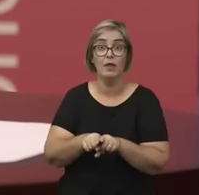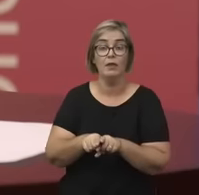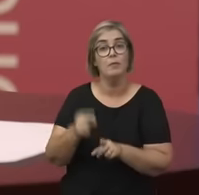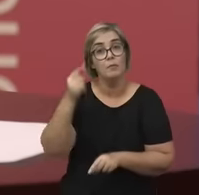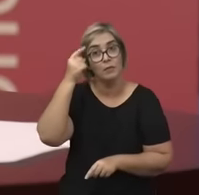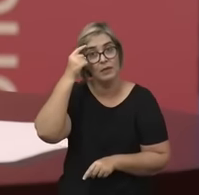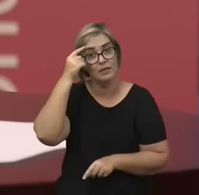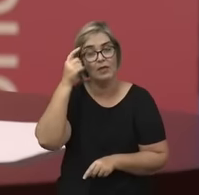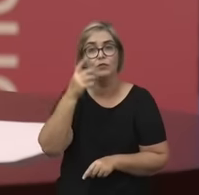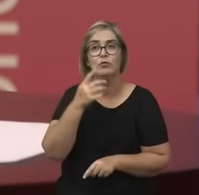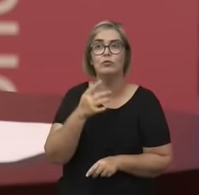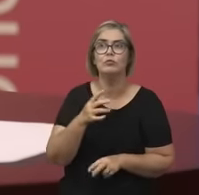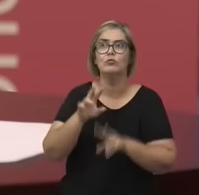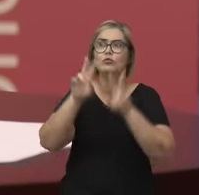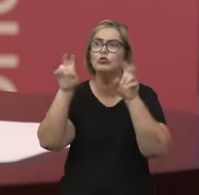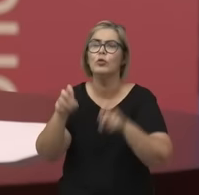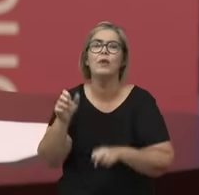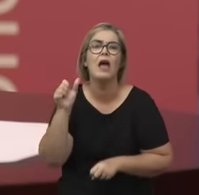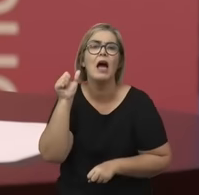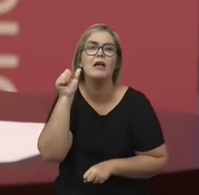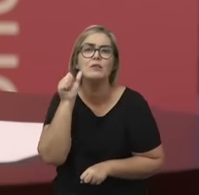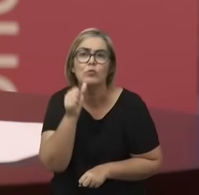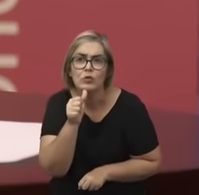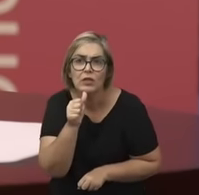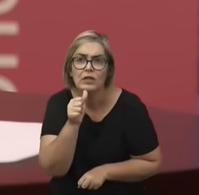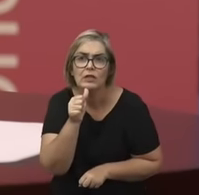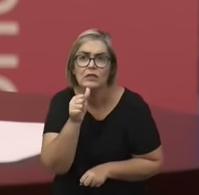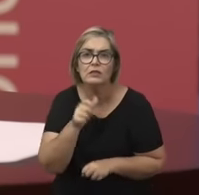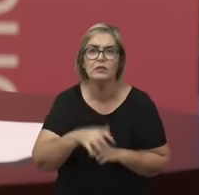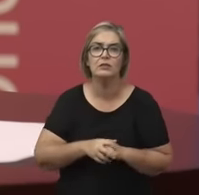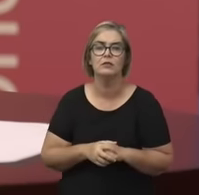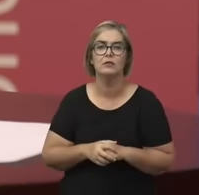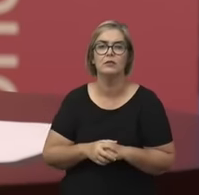das mulheres. Se chama assim mesmo. O nome